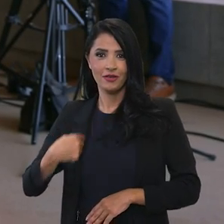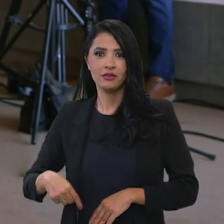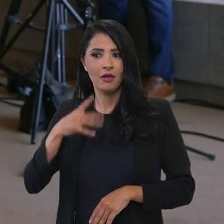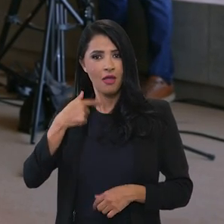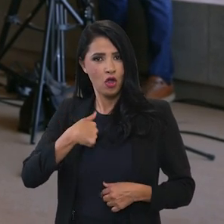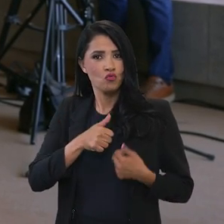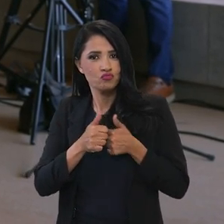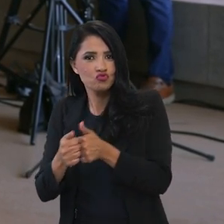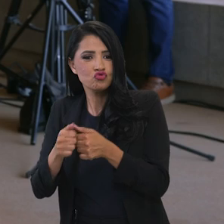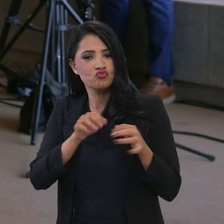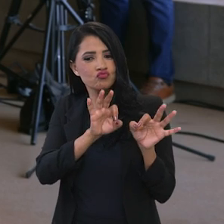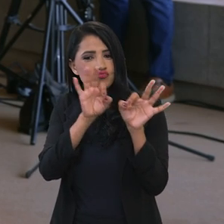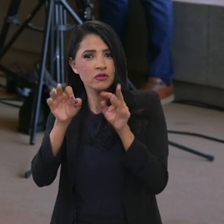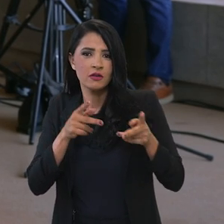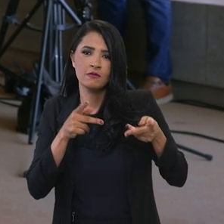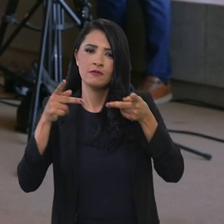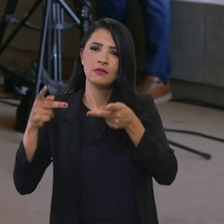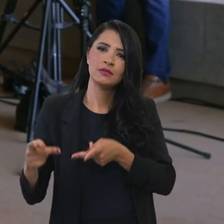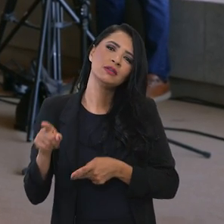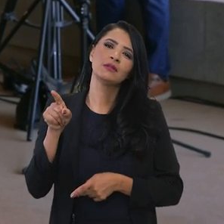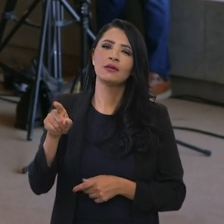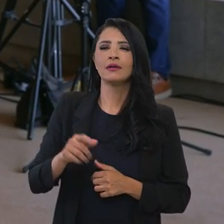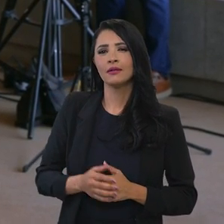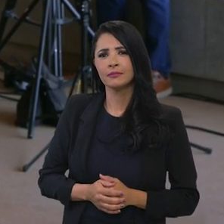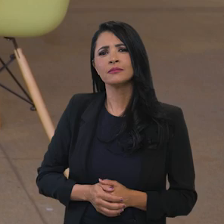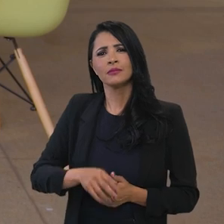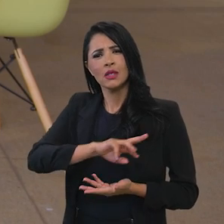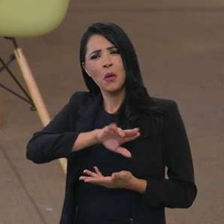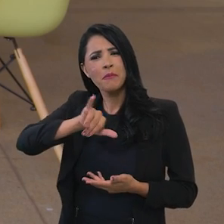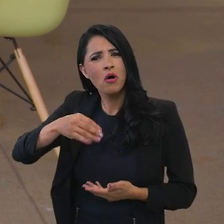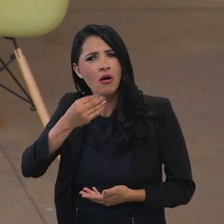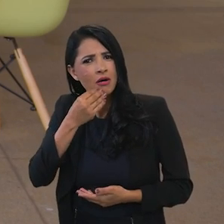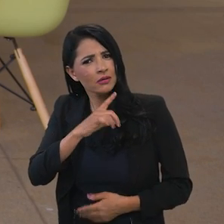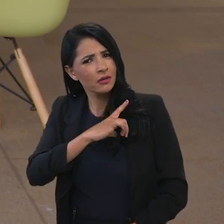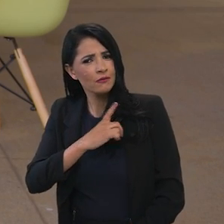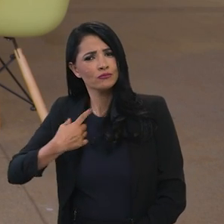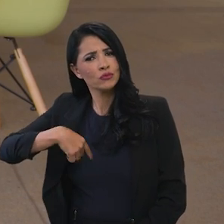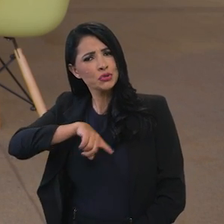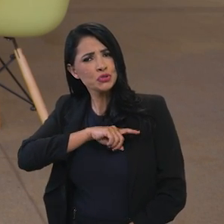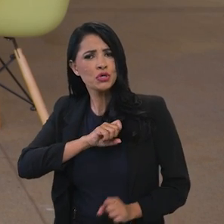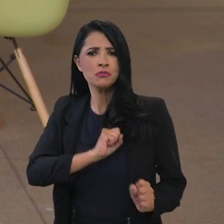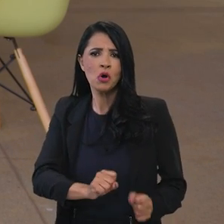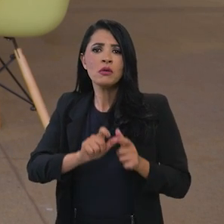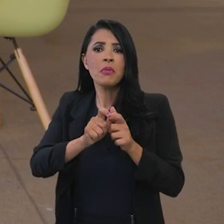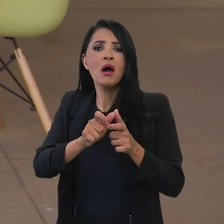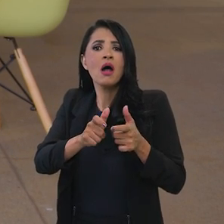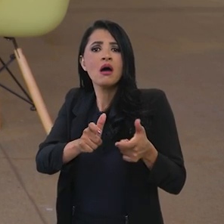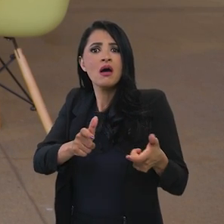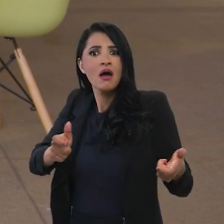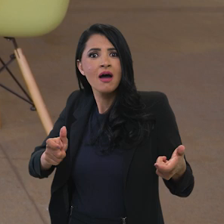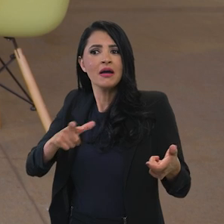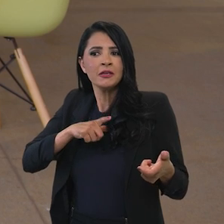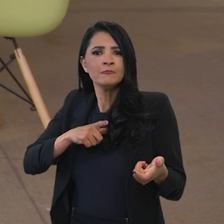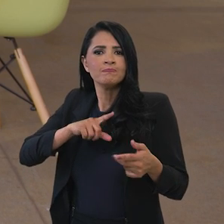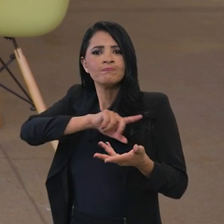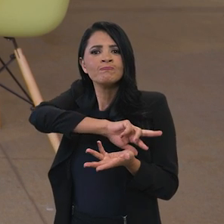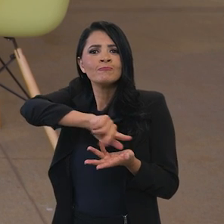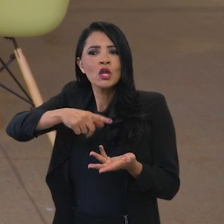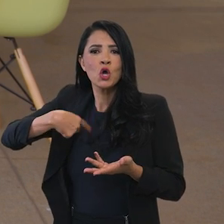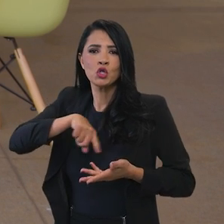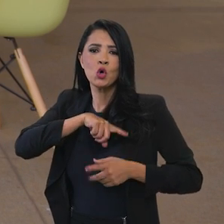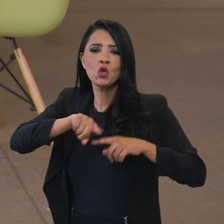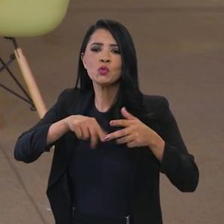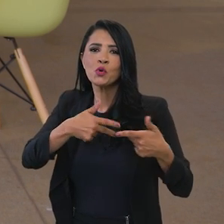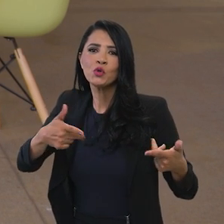é motor de crescimento da economia global. Com os Estados Unidos também, da mesma maneira, o presidente esteve em